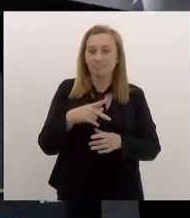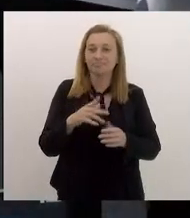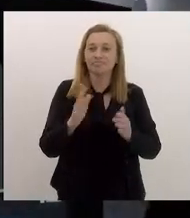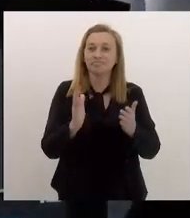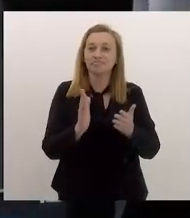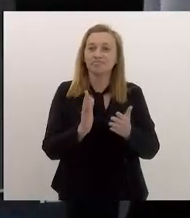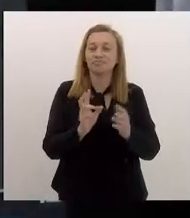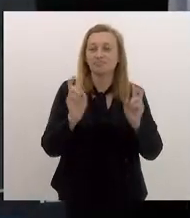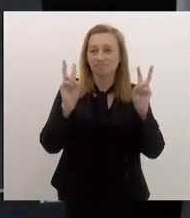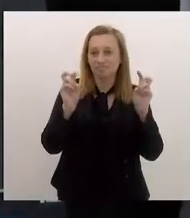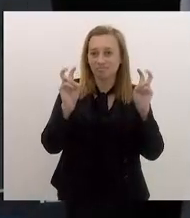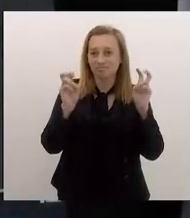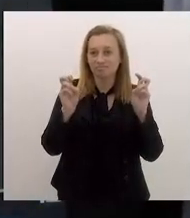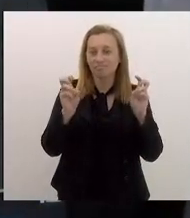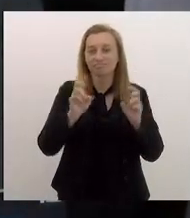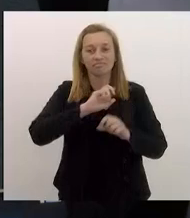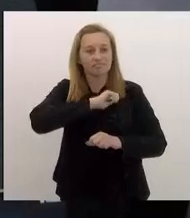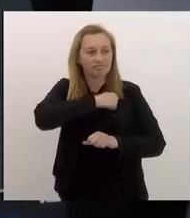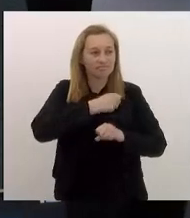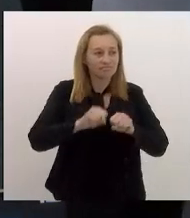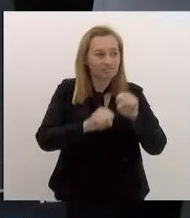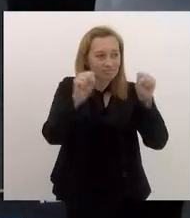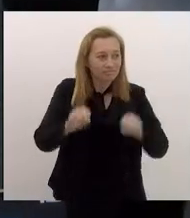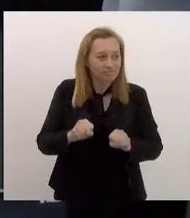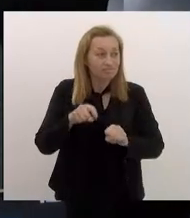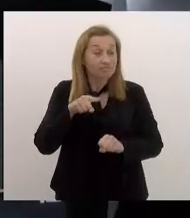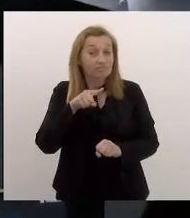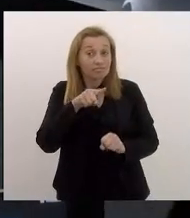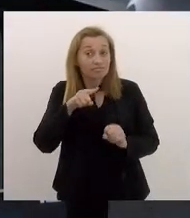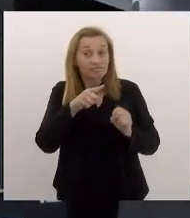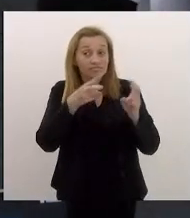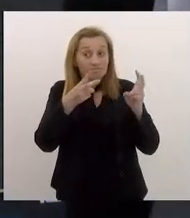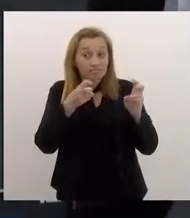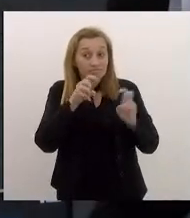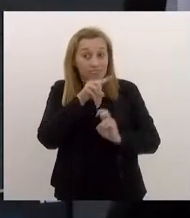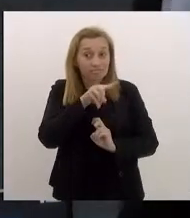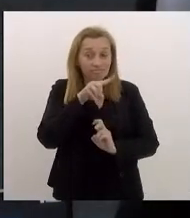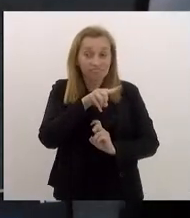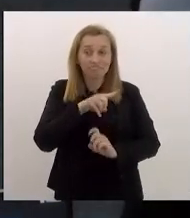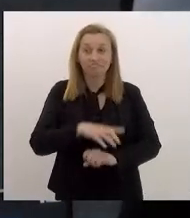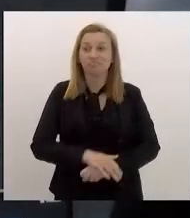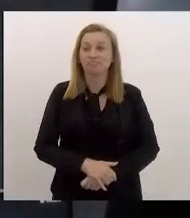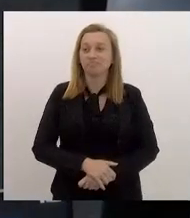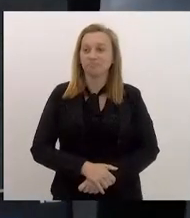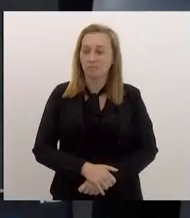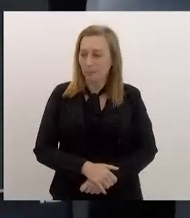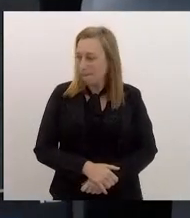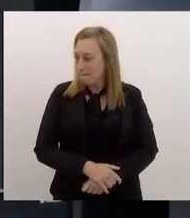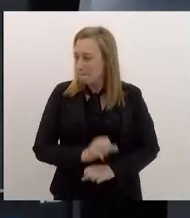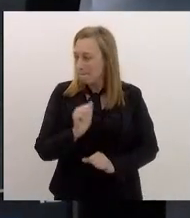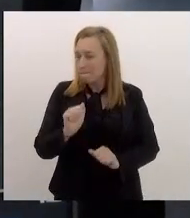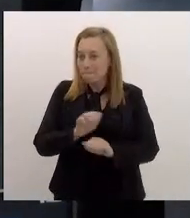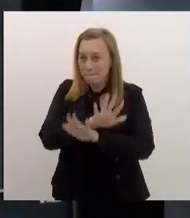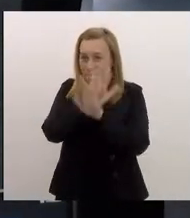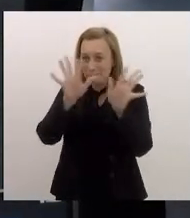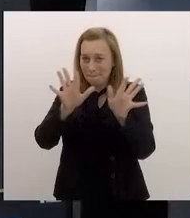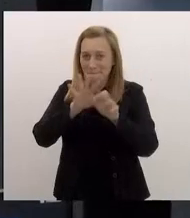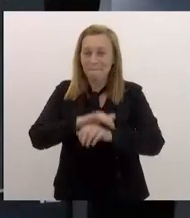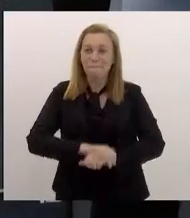ao regime. E aí, nesse ponto, ficou bastante claro